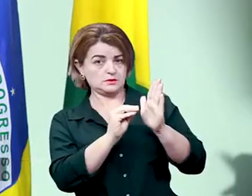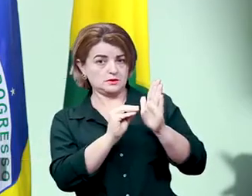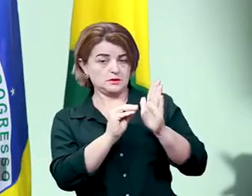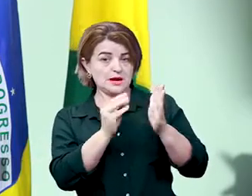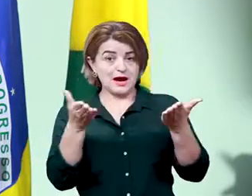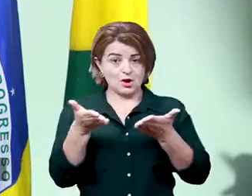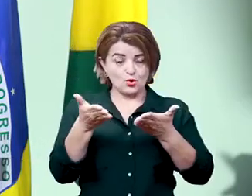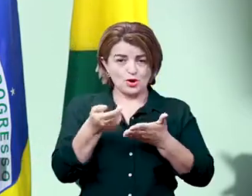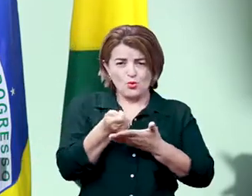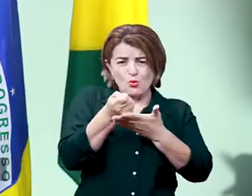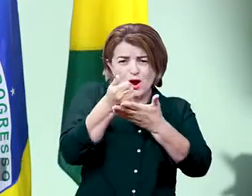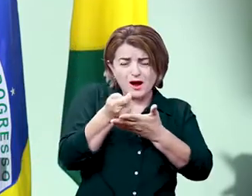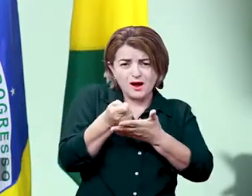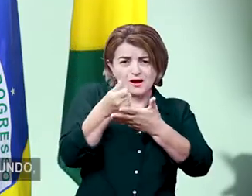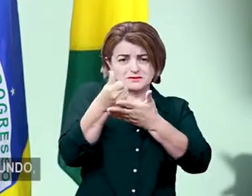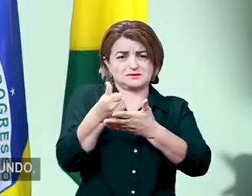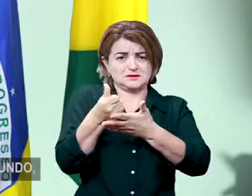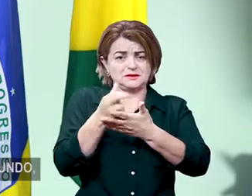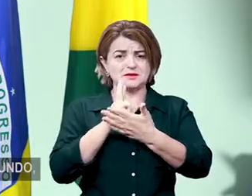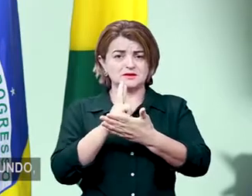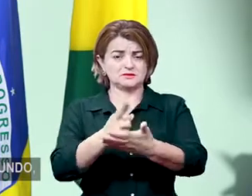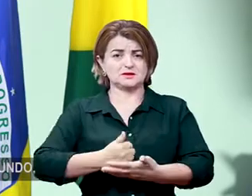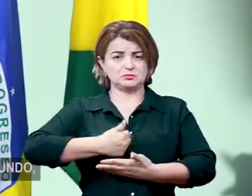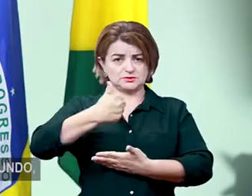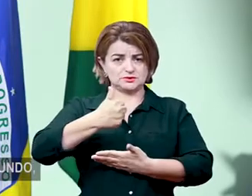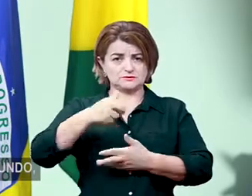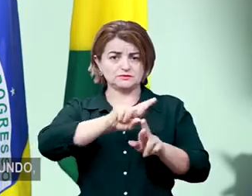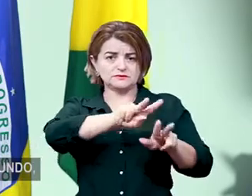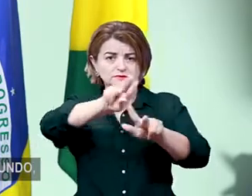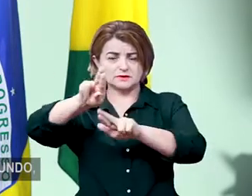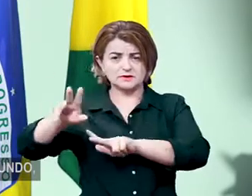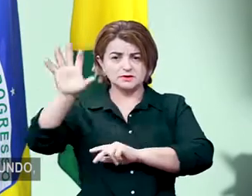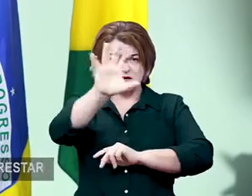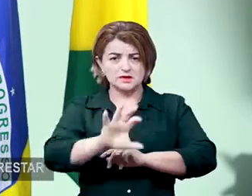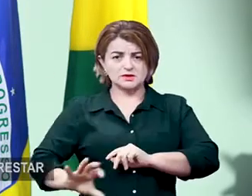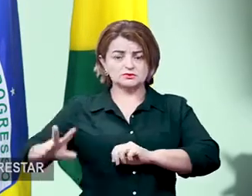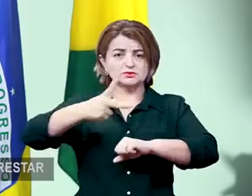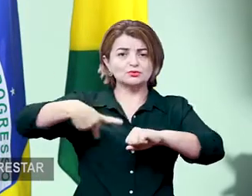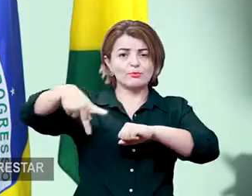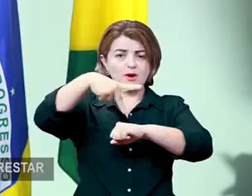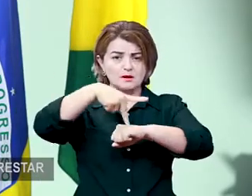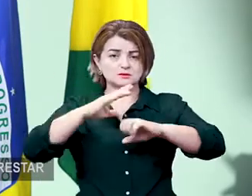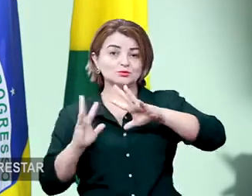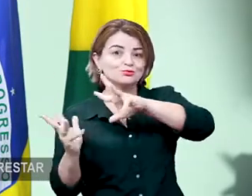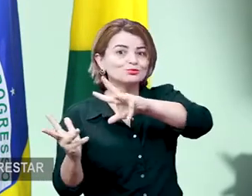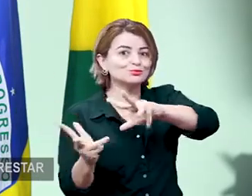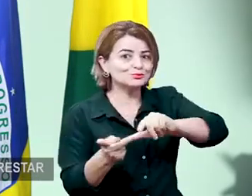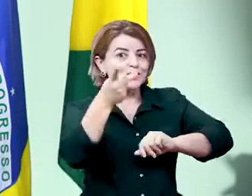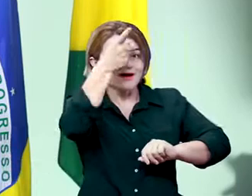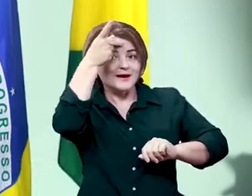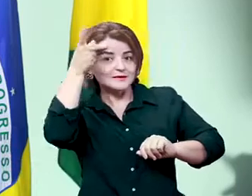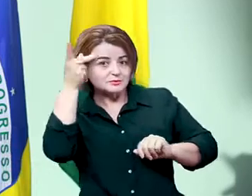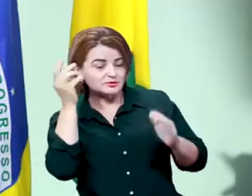de um resultado positivo. Em várias regiões do país e do mundo, quando as pessoas deixaram de